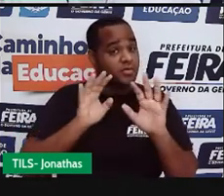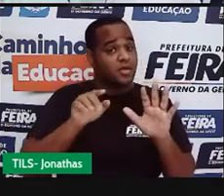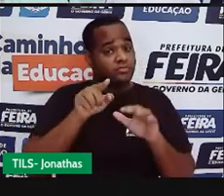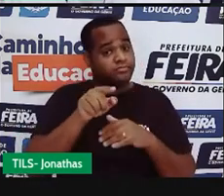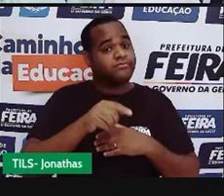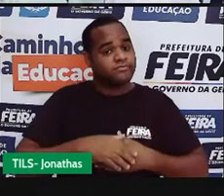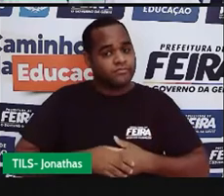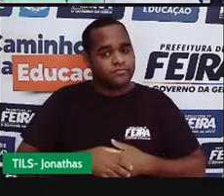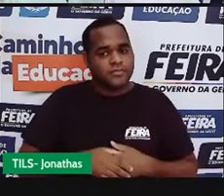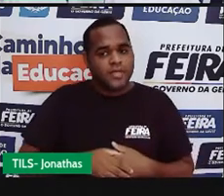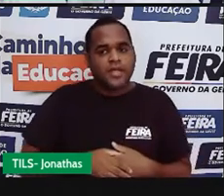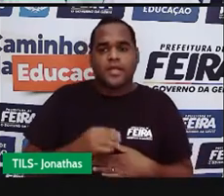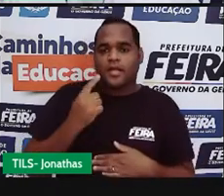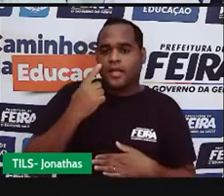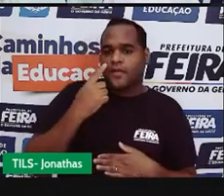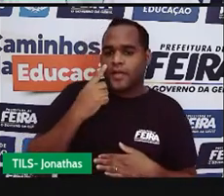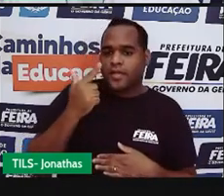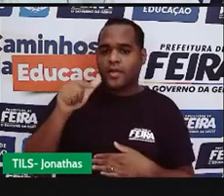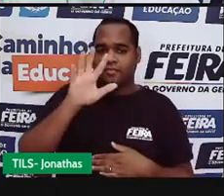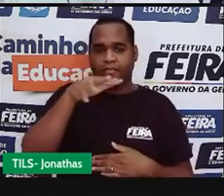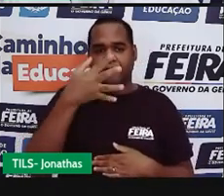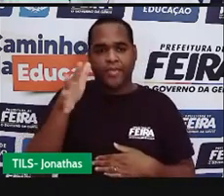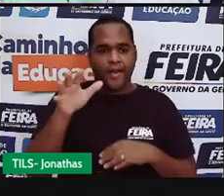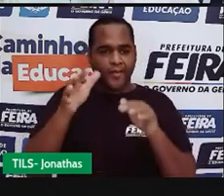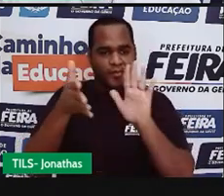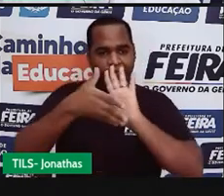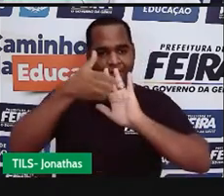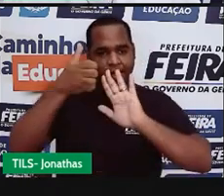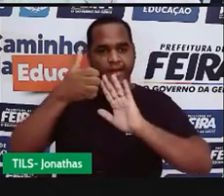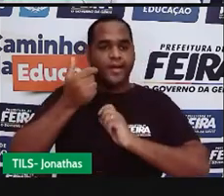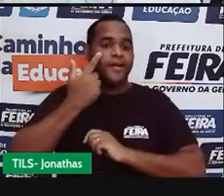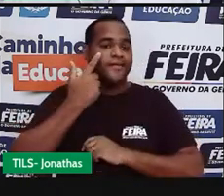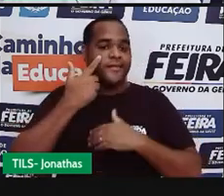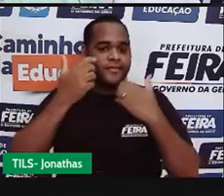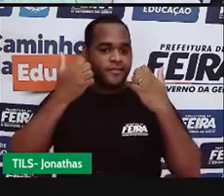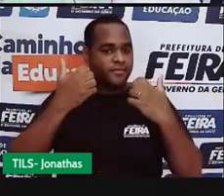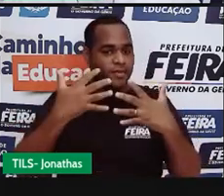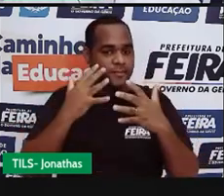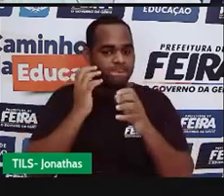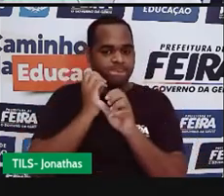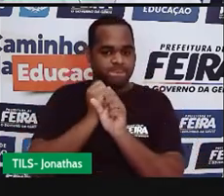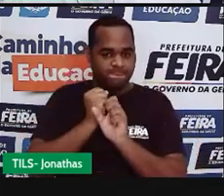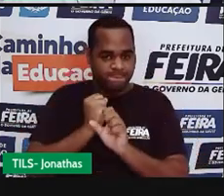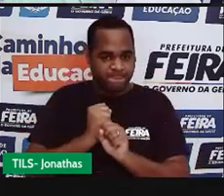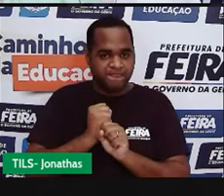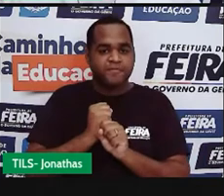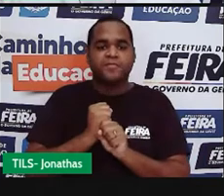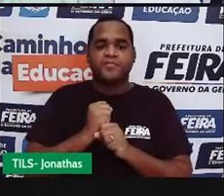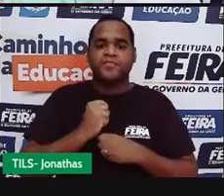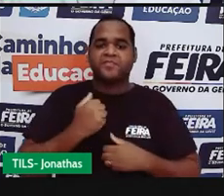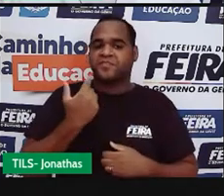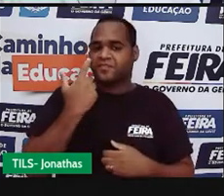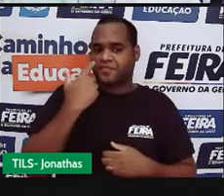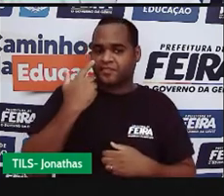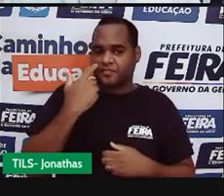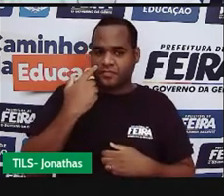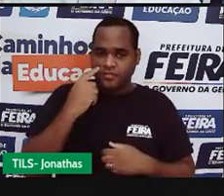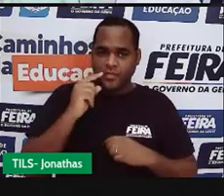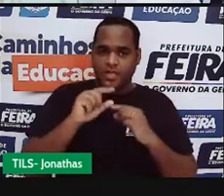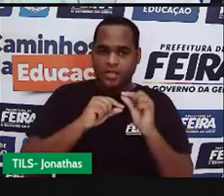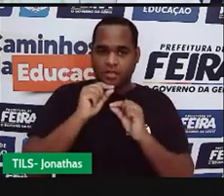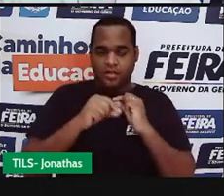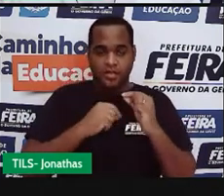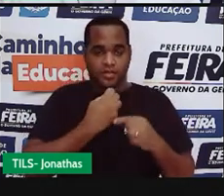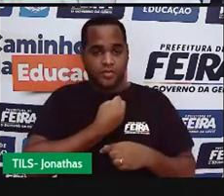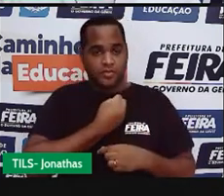Já posso até tirar essa malha para deixar a tela mais bacana. Prontinho. Então, para esse triângulo de lado